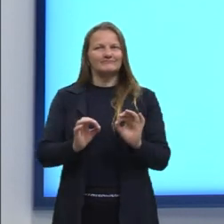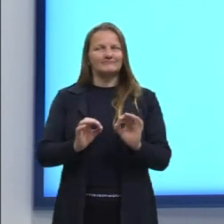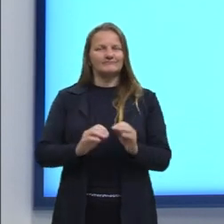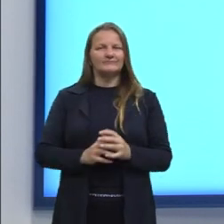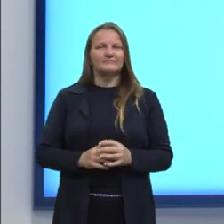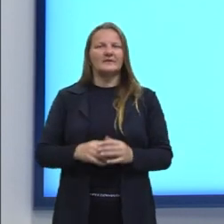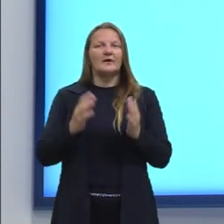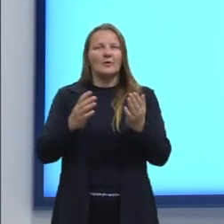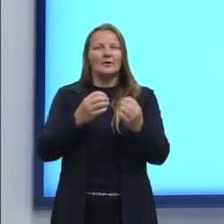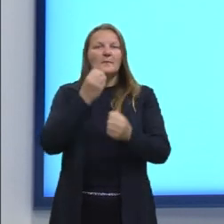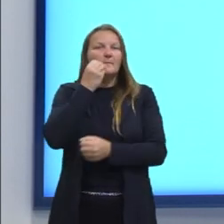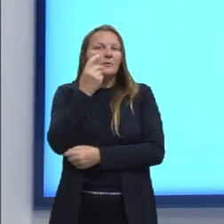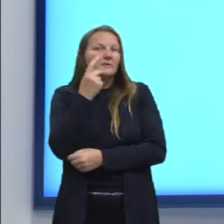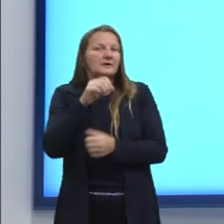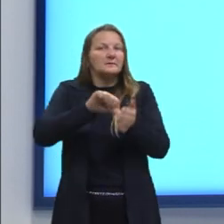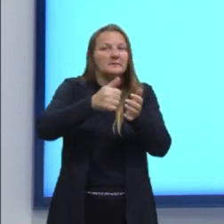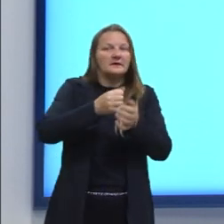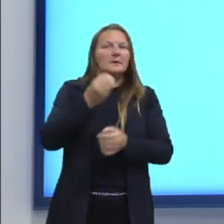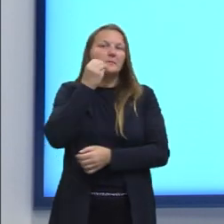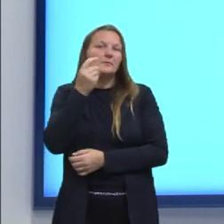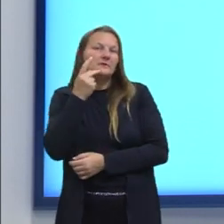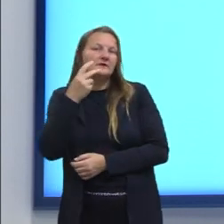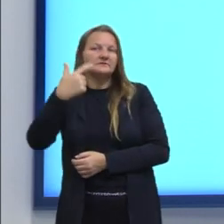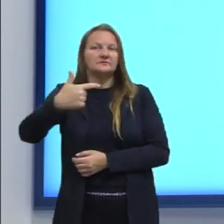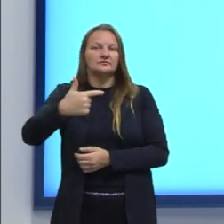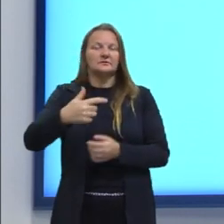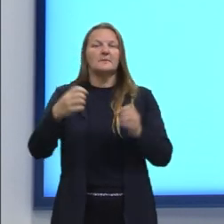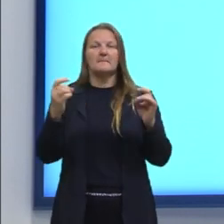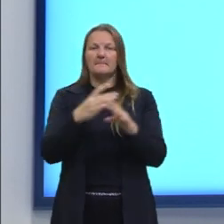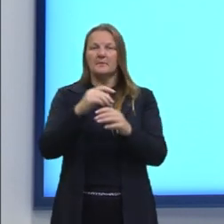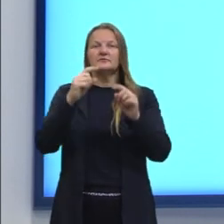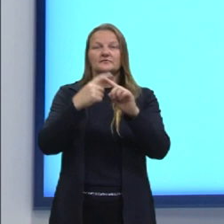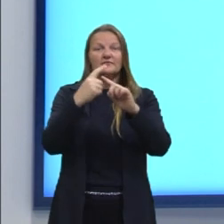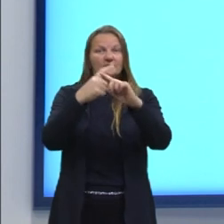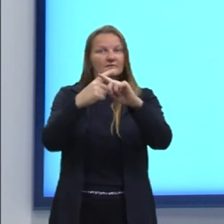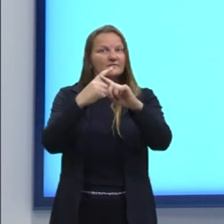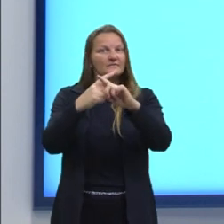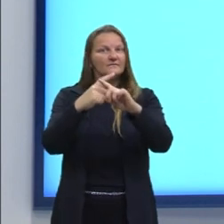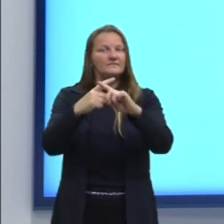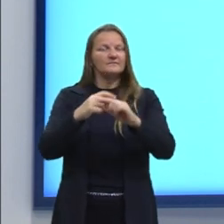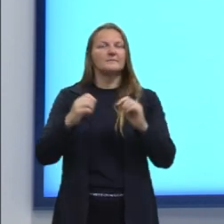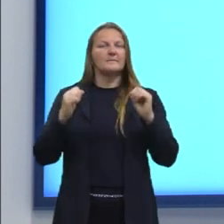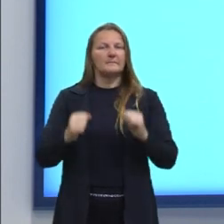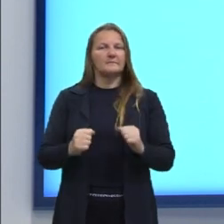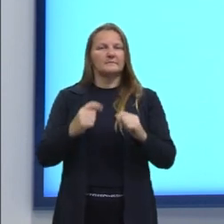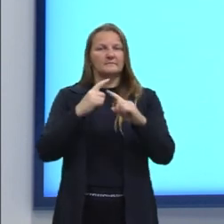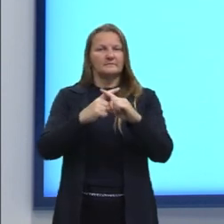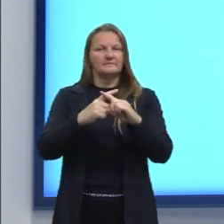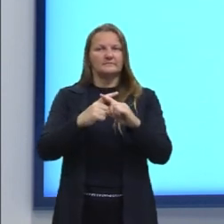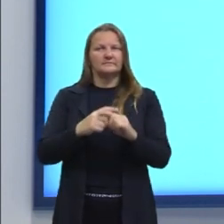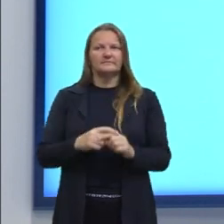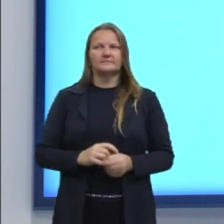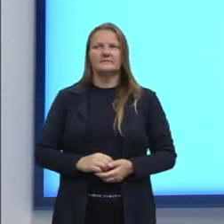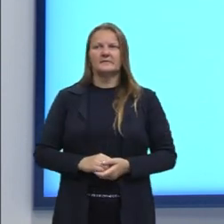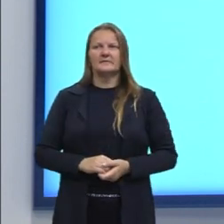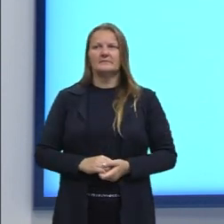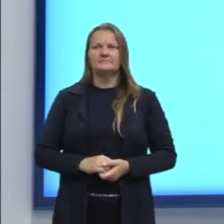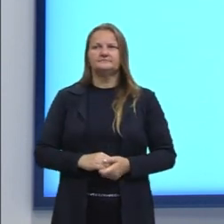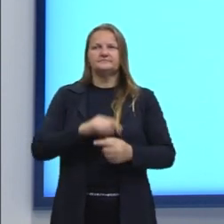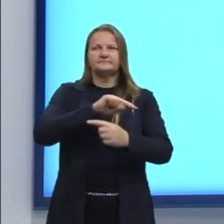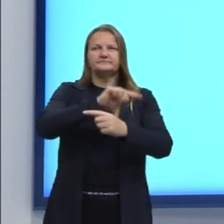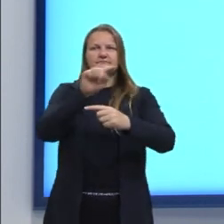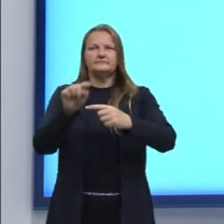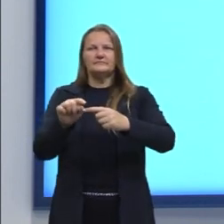determinei a probabilidade em cada um dos casos, podemos multiplicar. E aí, simplesmente multiplicamos